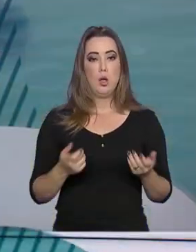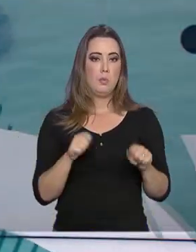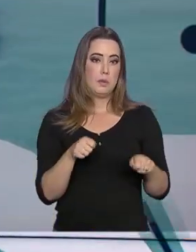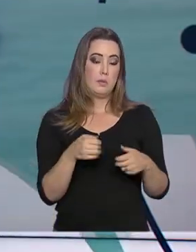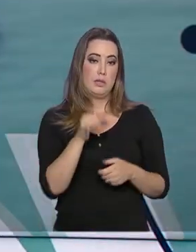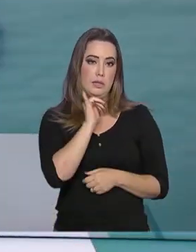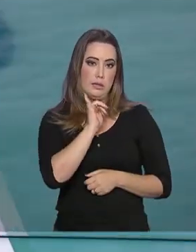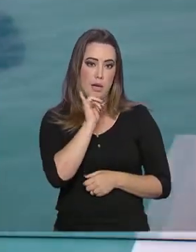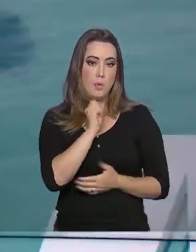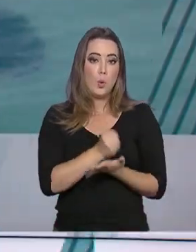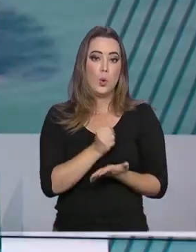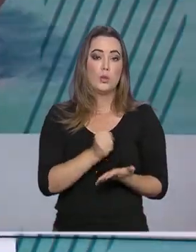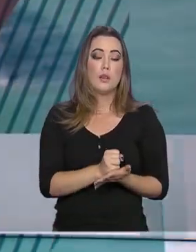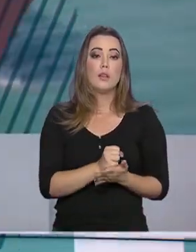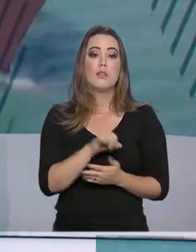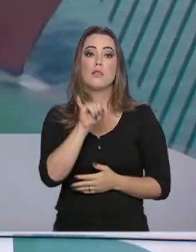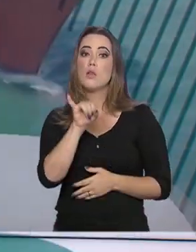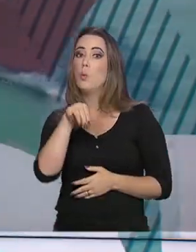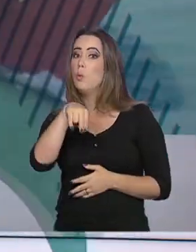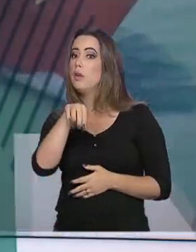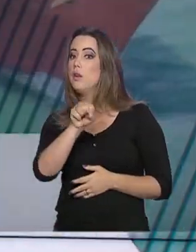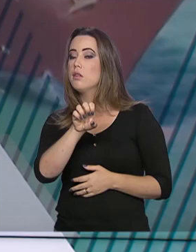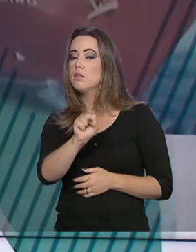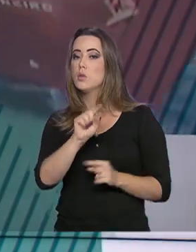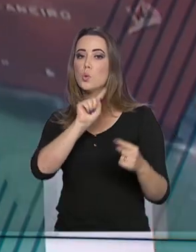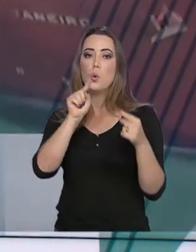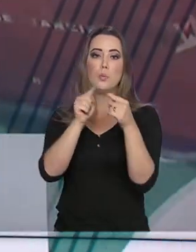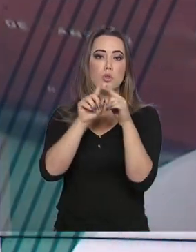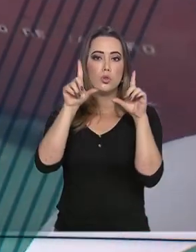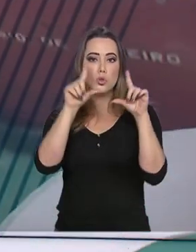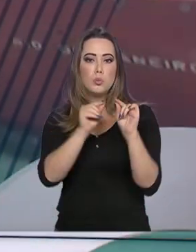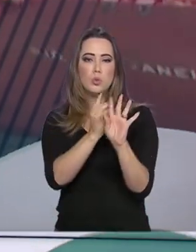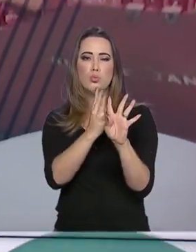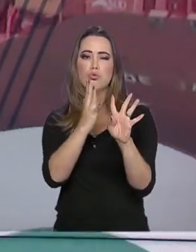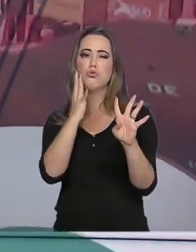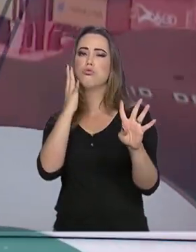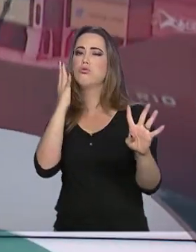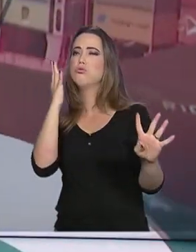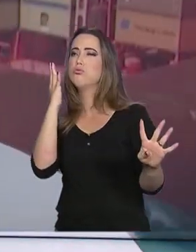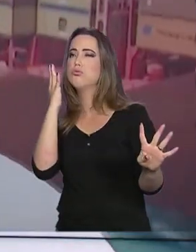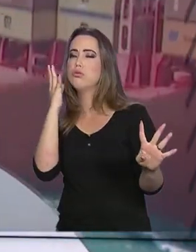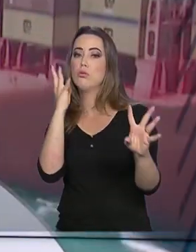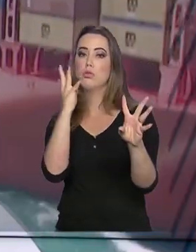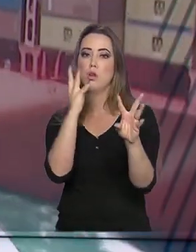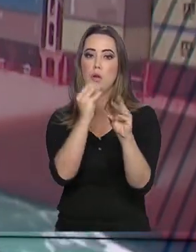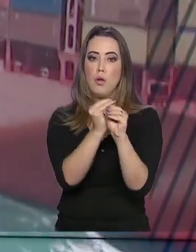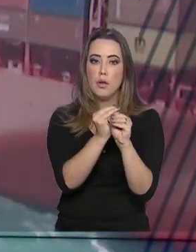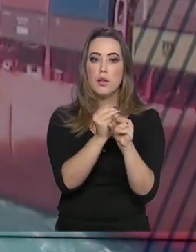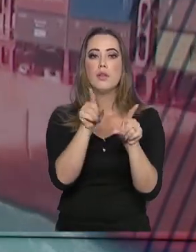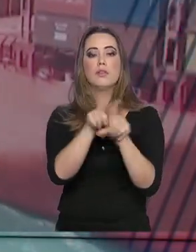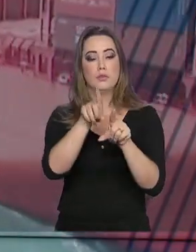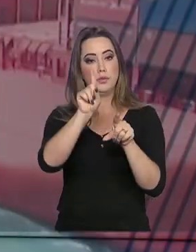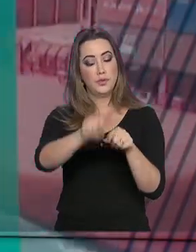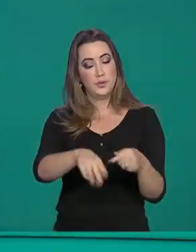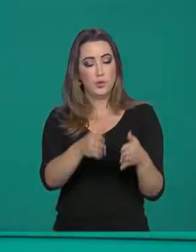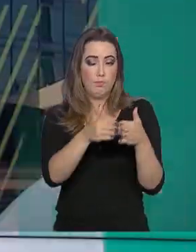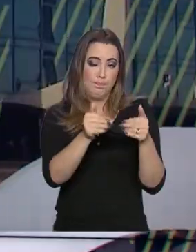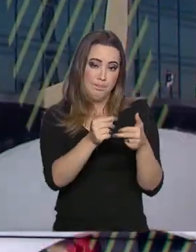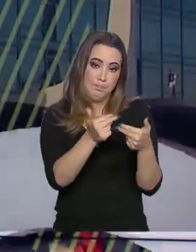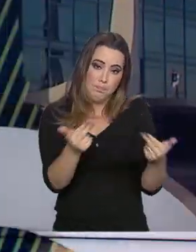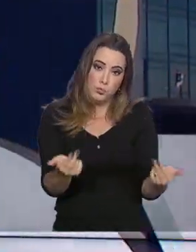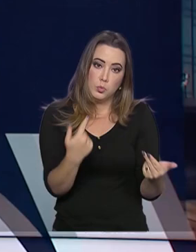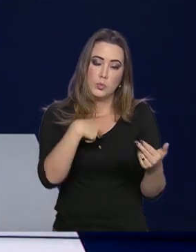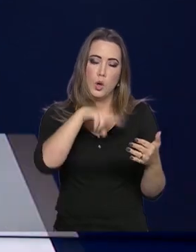exemplo, a contratação para o INSS com o objetivo de diminuir o tempo de espera de análise de pedidos de benefícios.